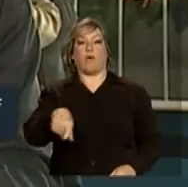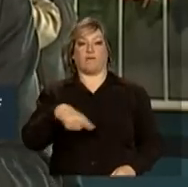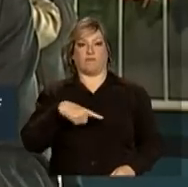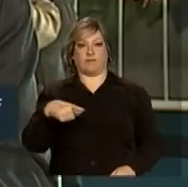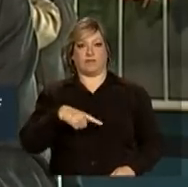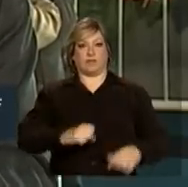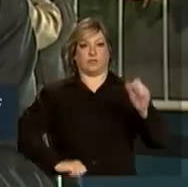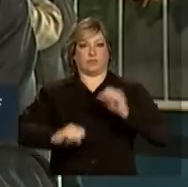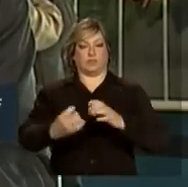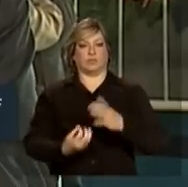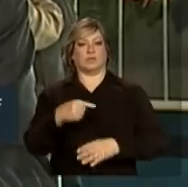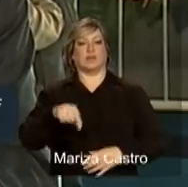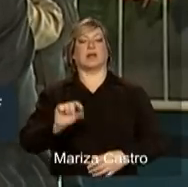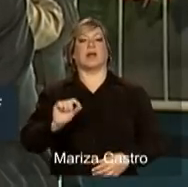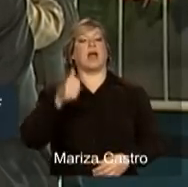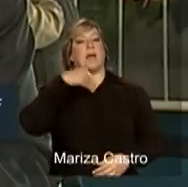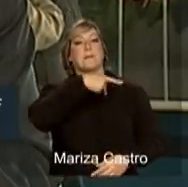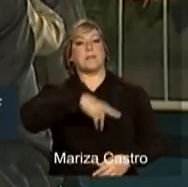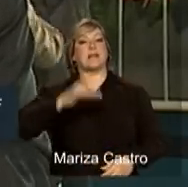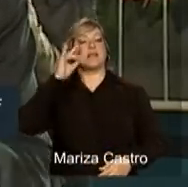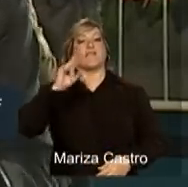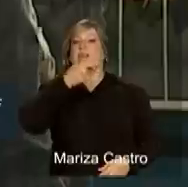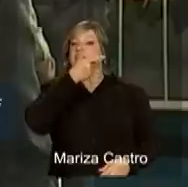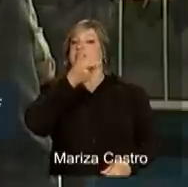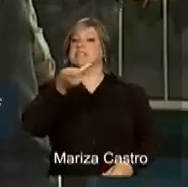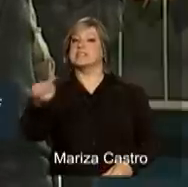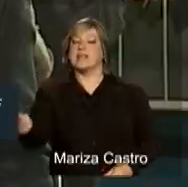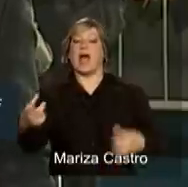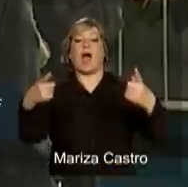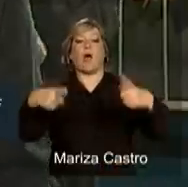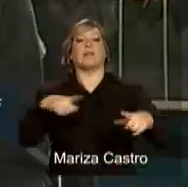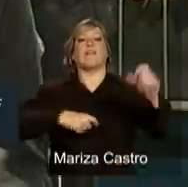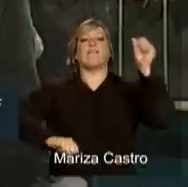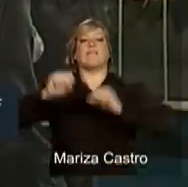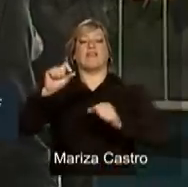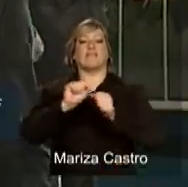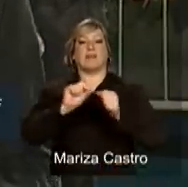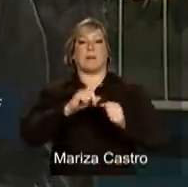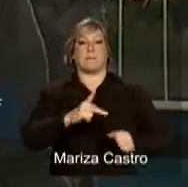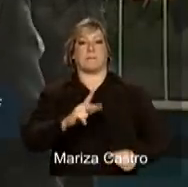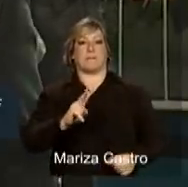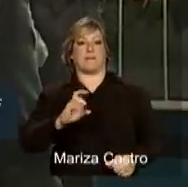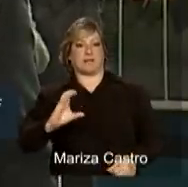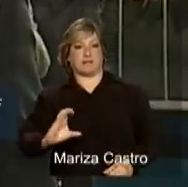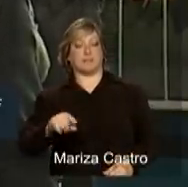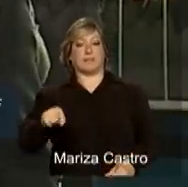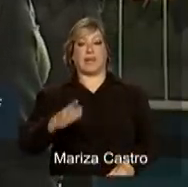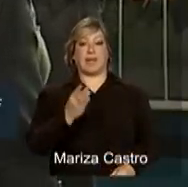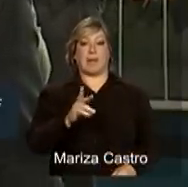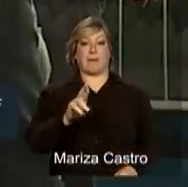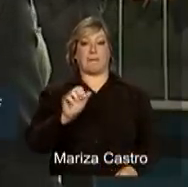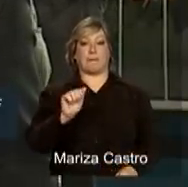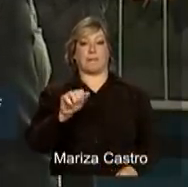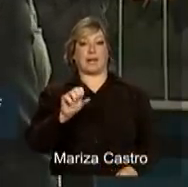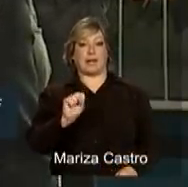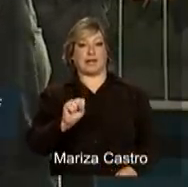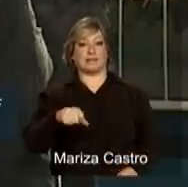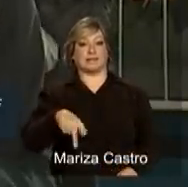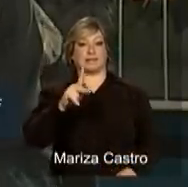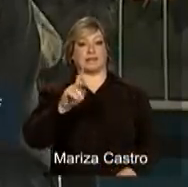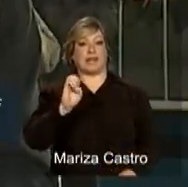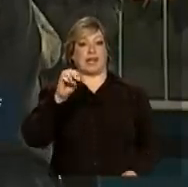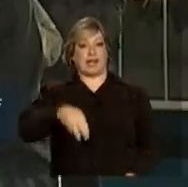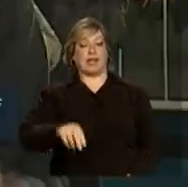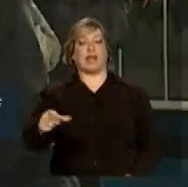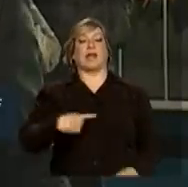presidenta Dilma Rousseff visita a área onde é produzido o PVC. A Braskem é uma das maiores produtoras de plástico